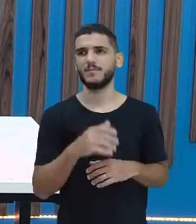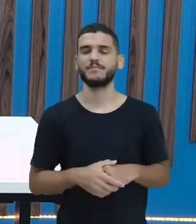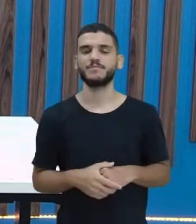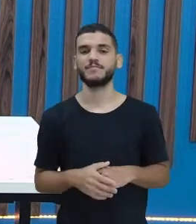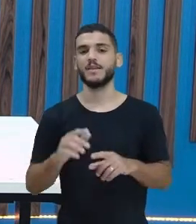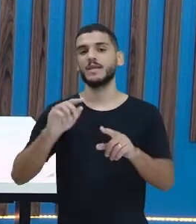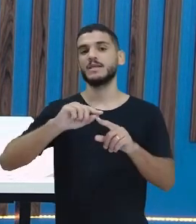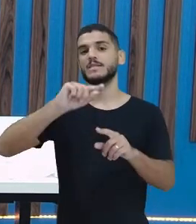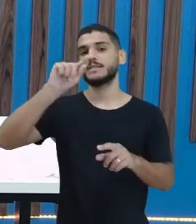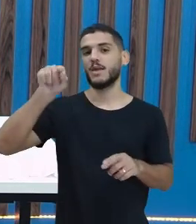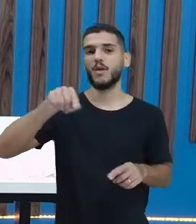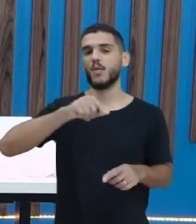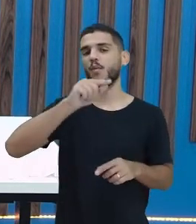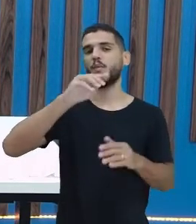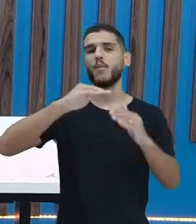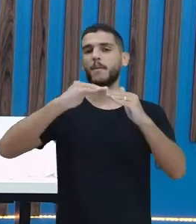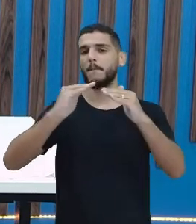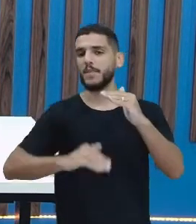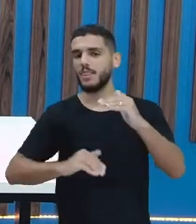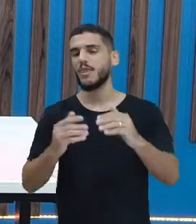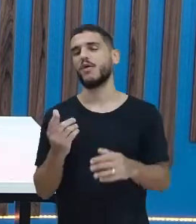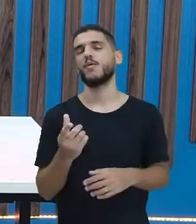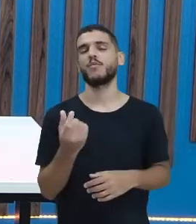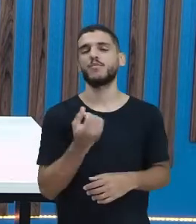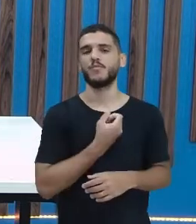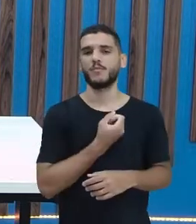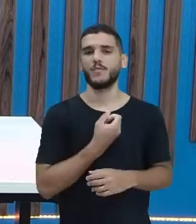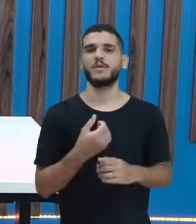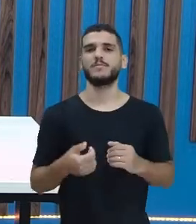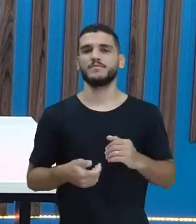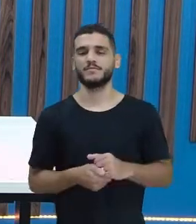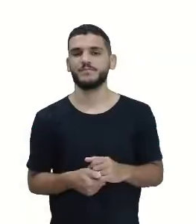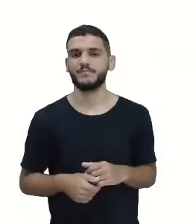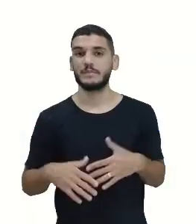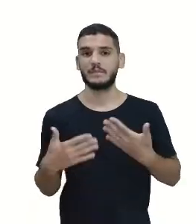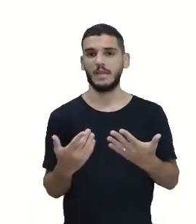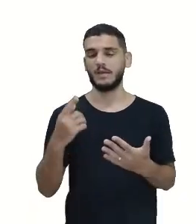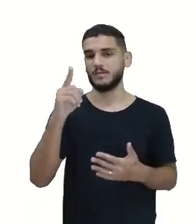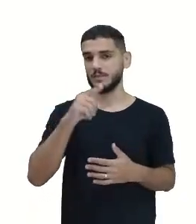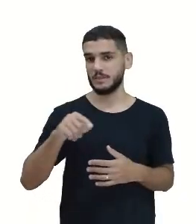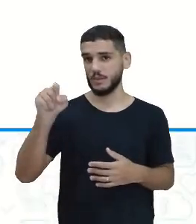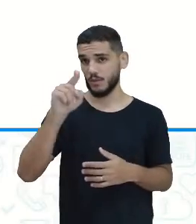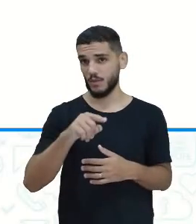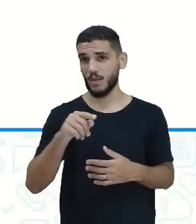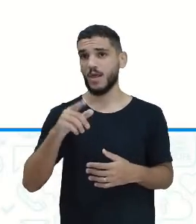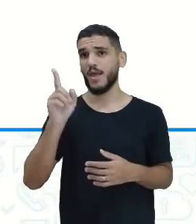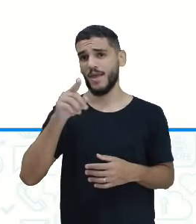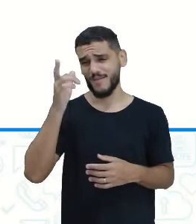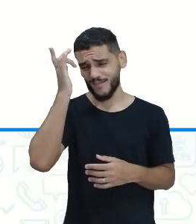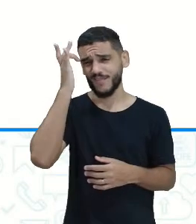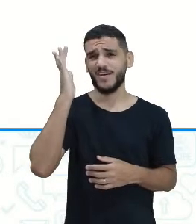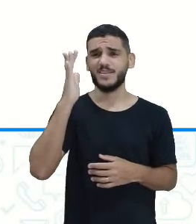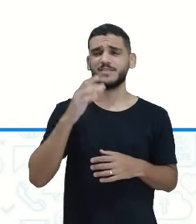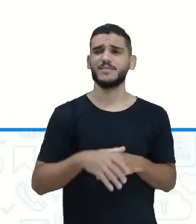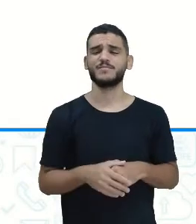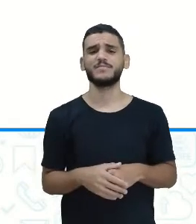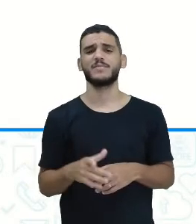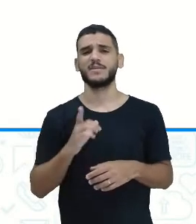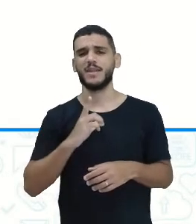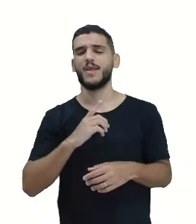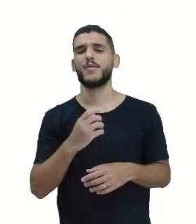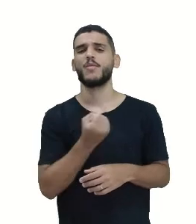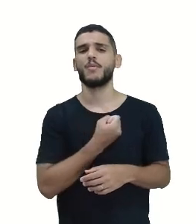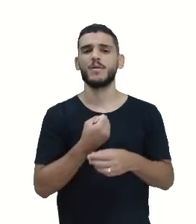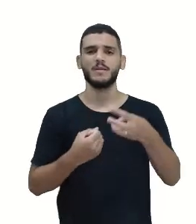agora, circule o menor número. Olha aí, aí para circular o menor número fica bem mais fácil, né? Eu tenho o número